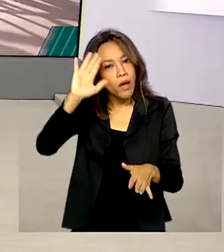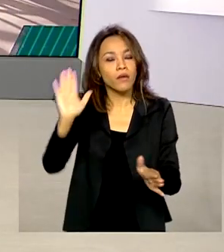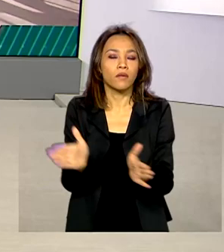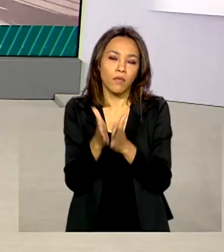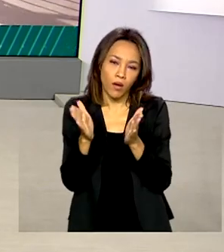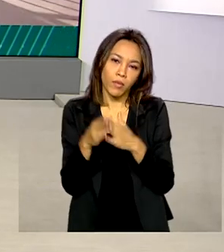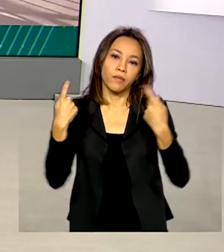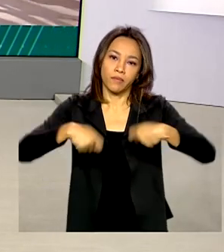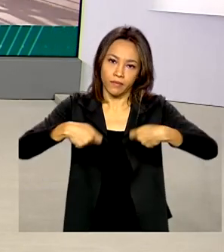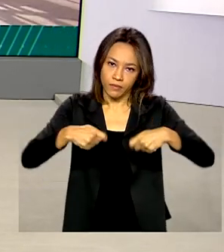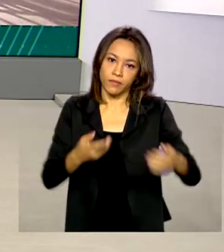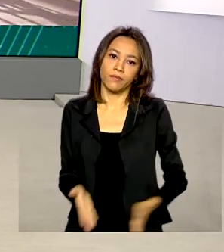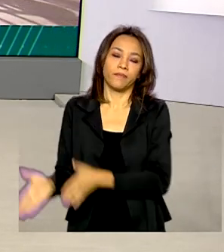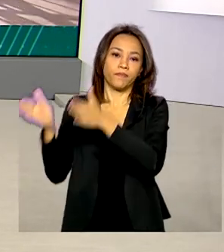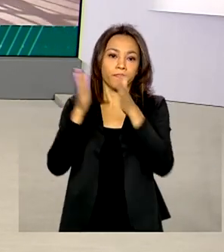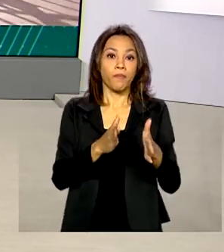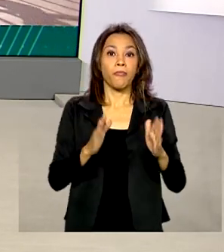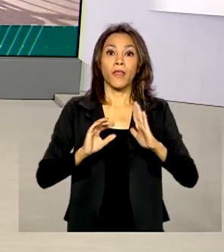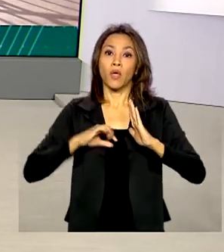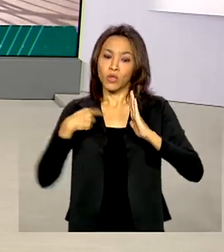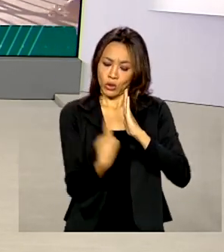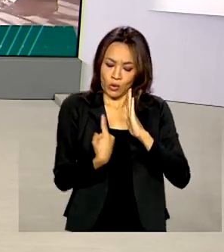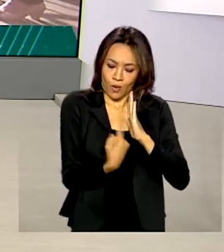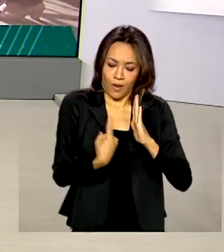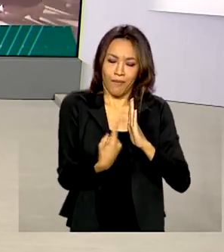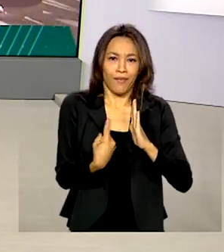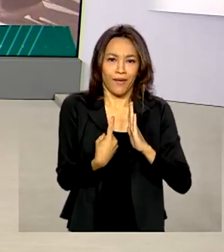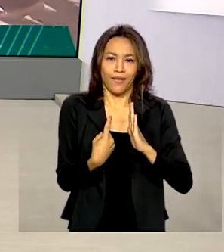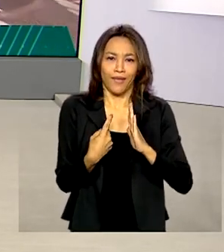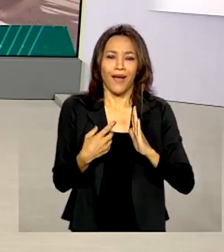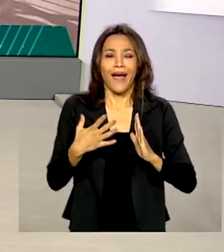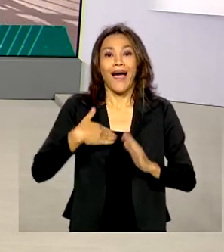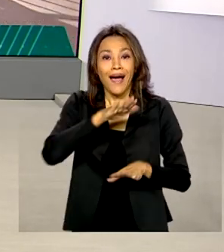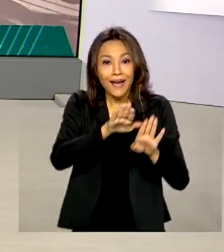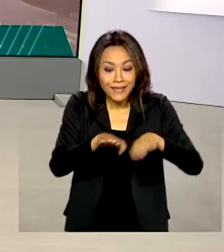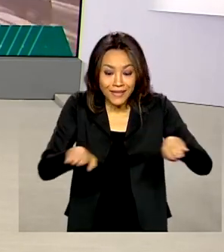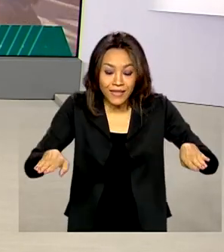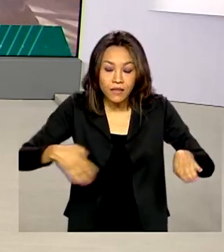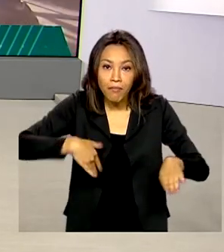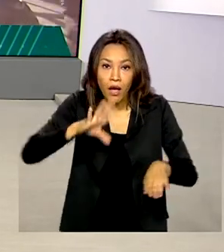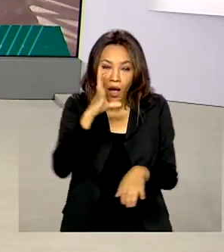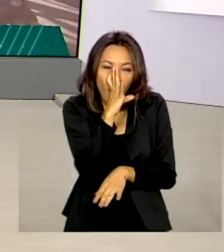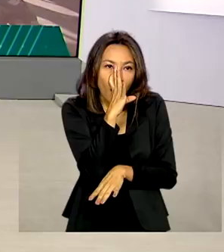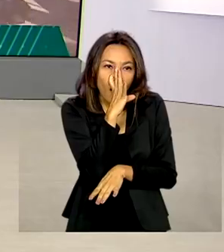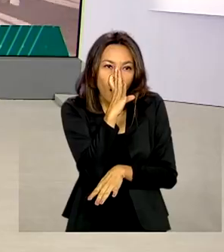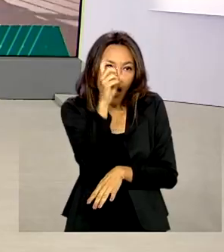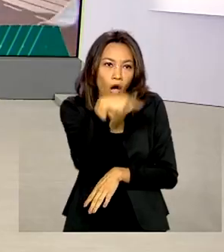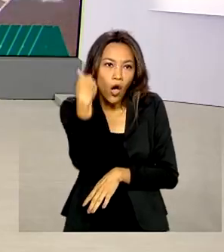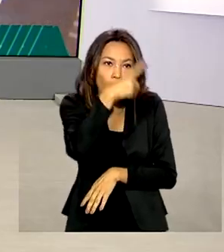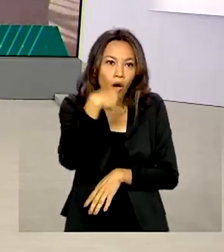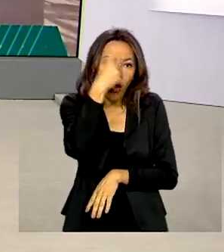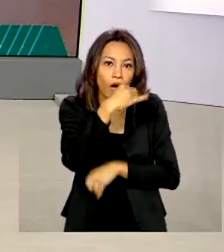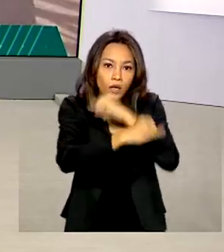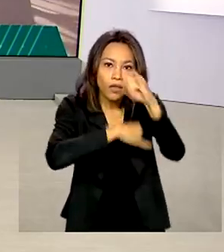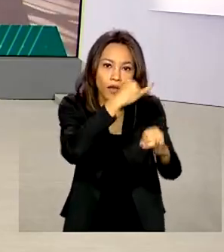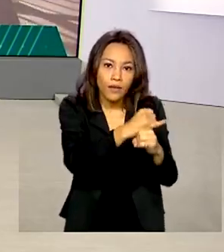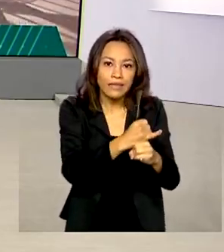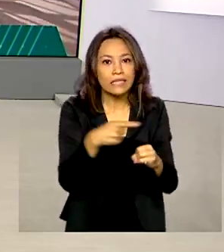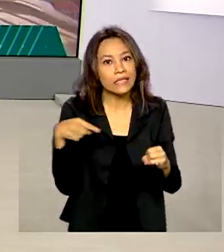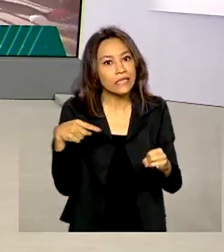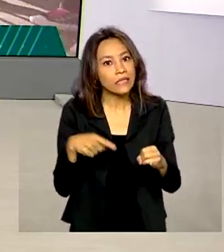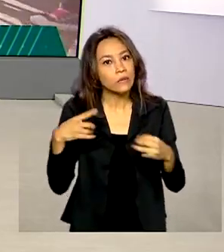Com o isolamento social, as crianças passaram a ficar mais tempo na frente das telas. Situação que pode abrir